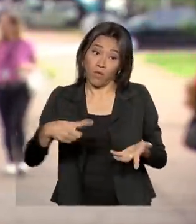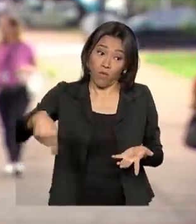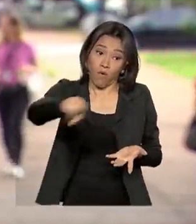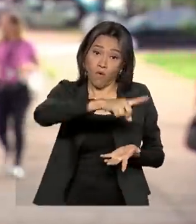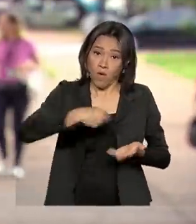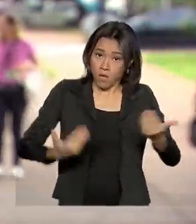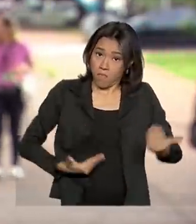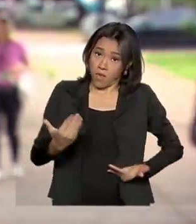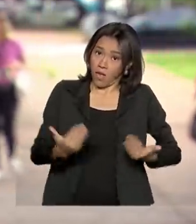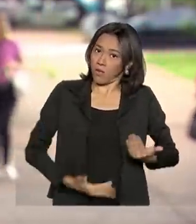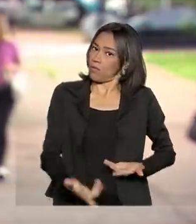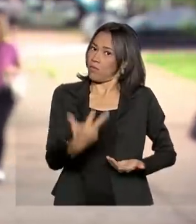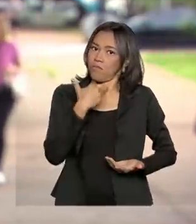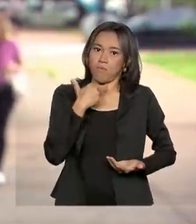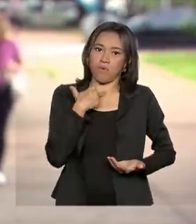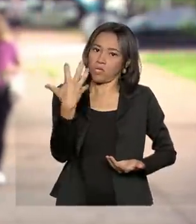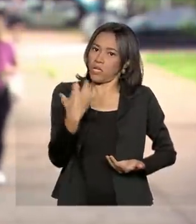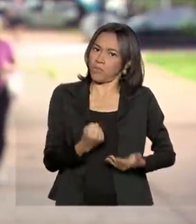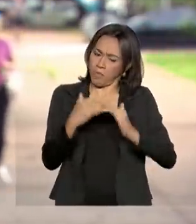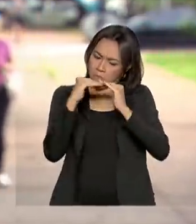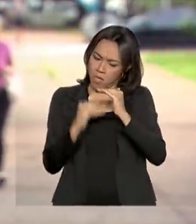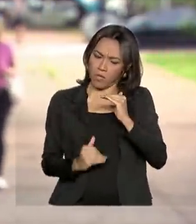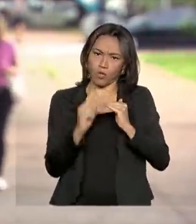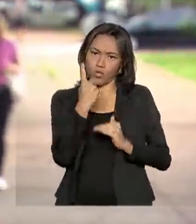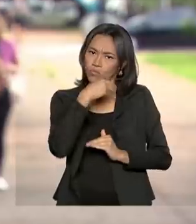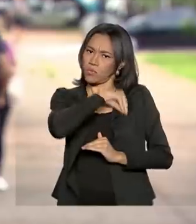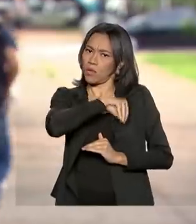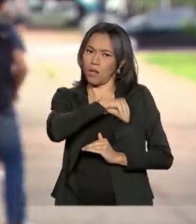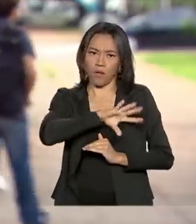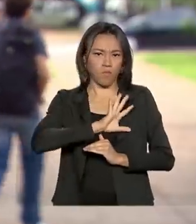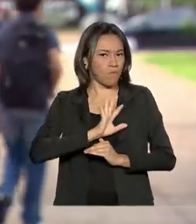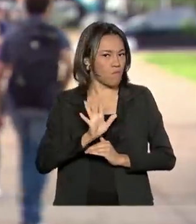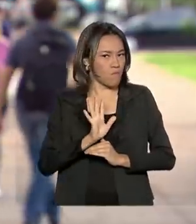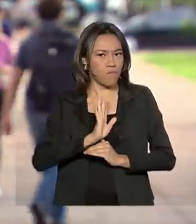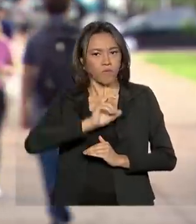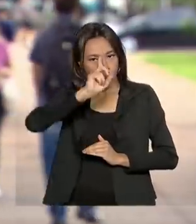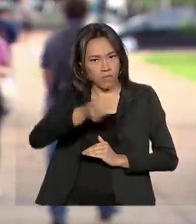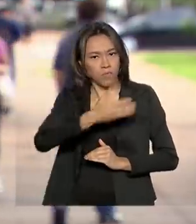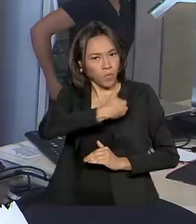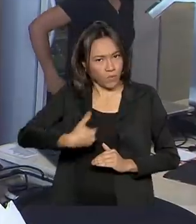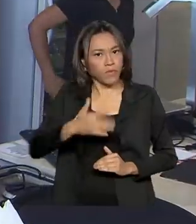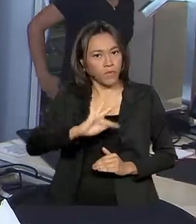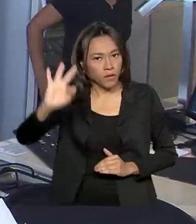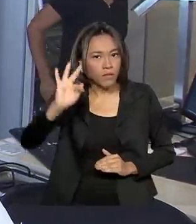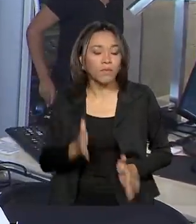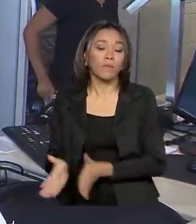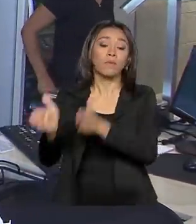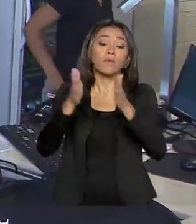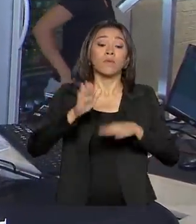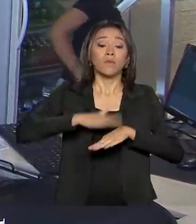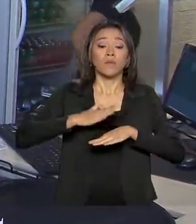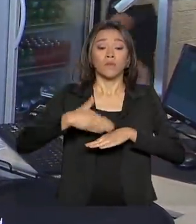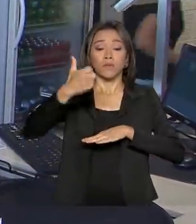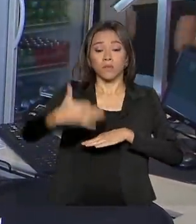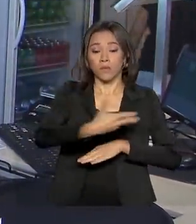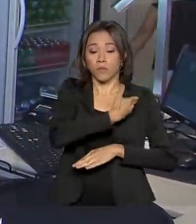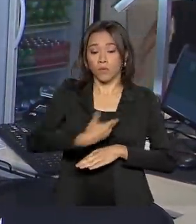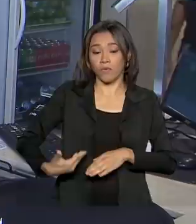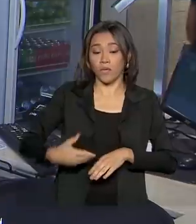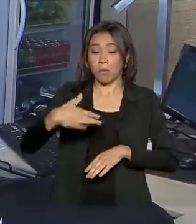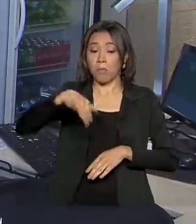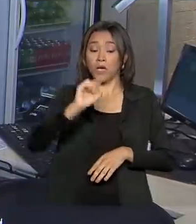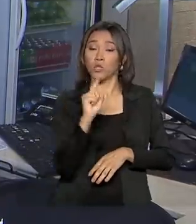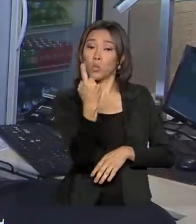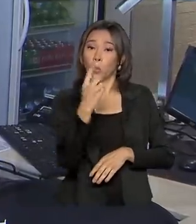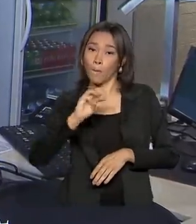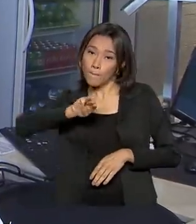doméstico pode receber menos que o salário mínimo determinado pelo governo federal. Segundo o governo, mais de um milhão de empresas